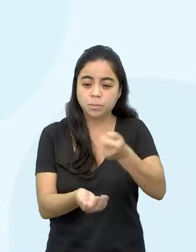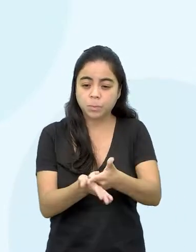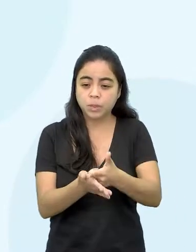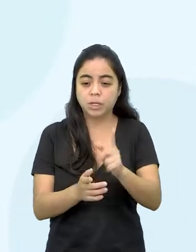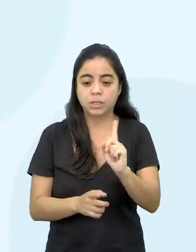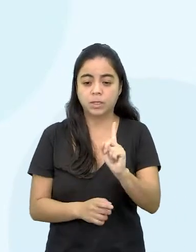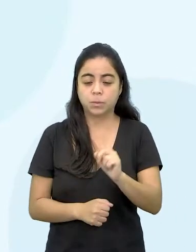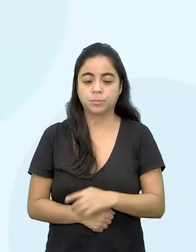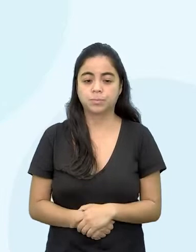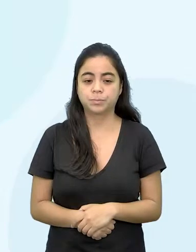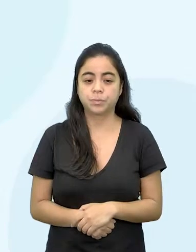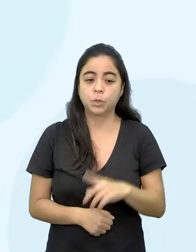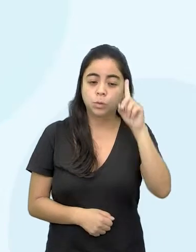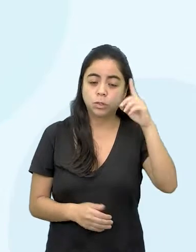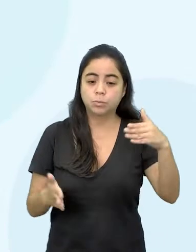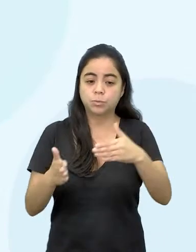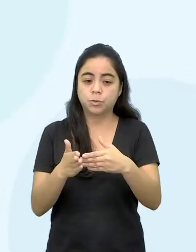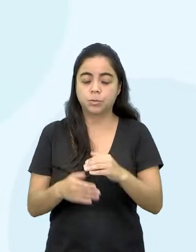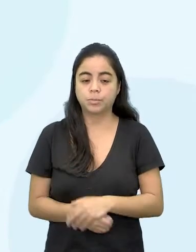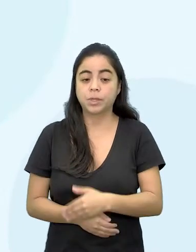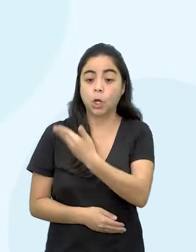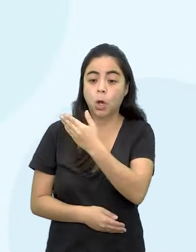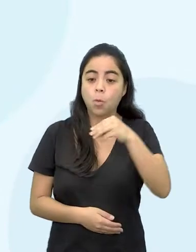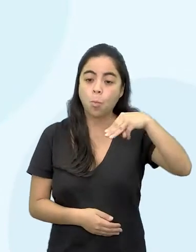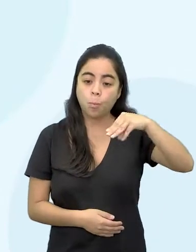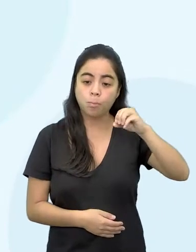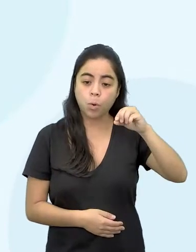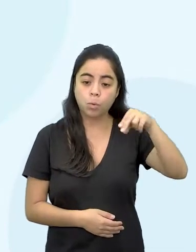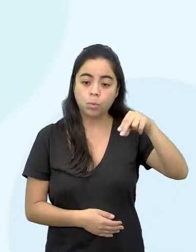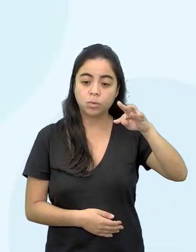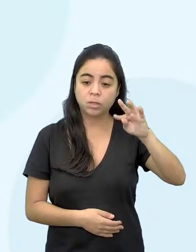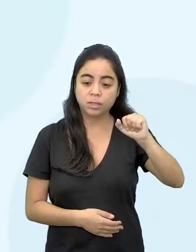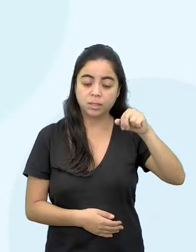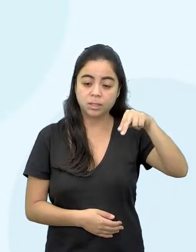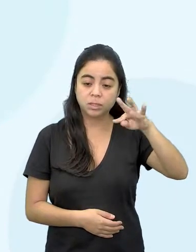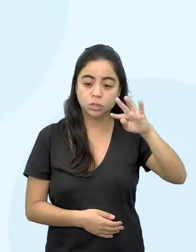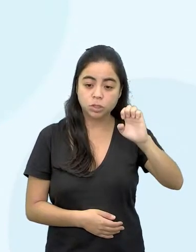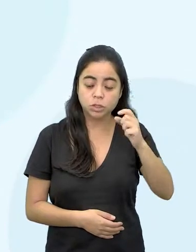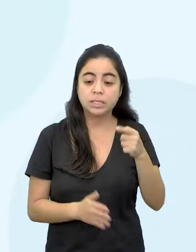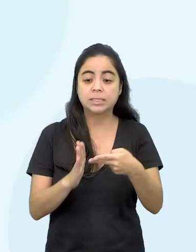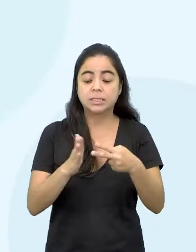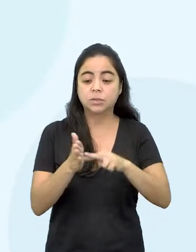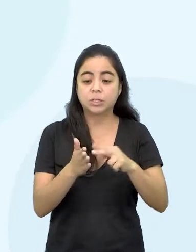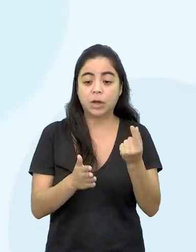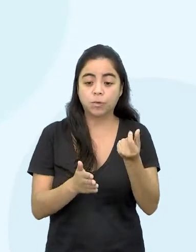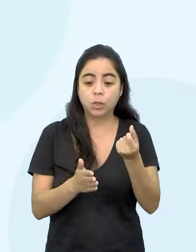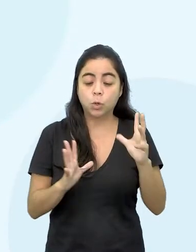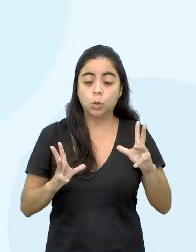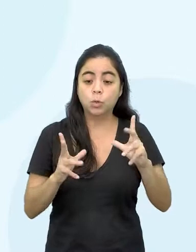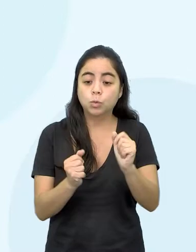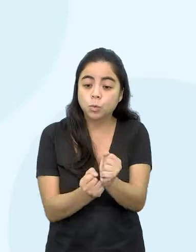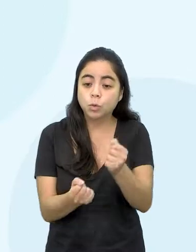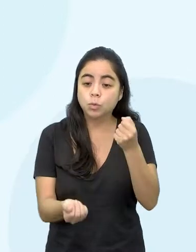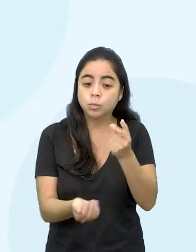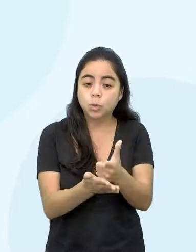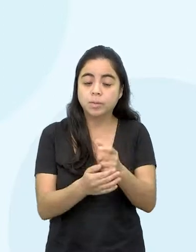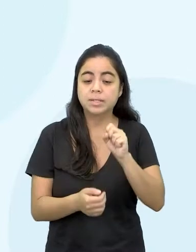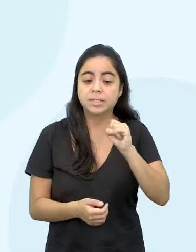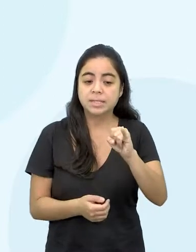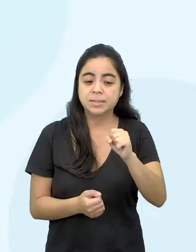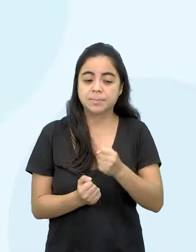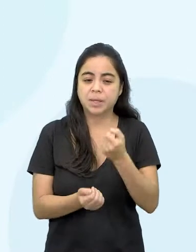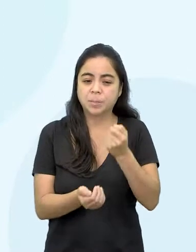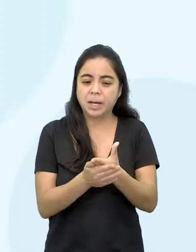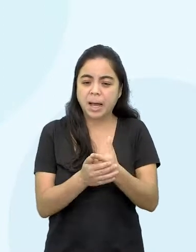vencimento. O montante é o valor total da fatura. Se o cliente do provedor optar pelo pagamento mínimo,